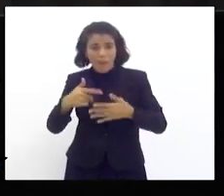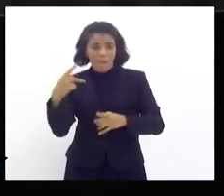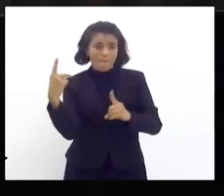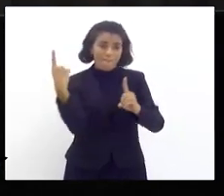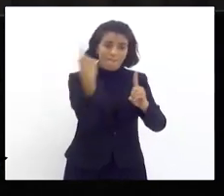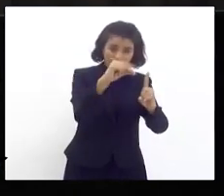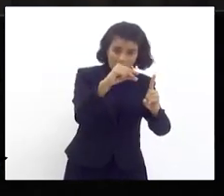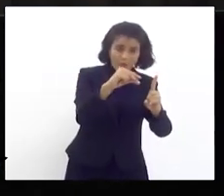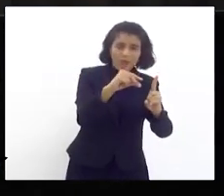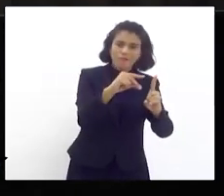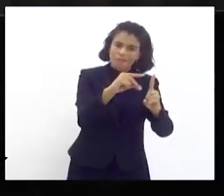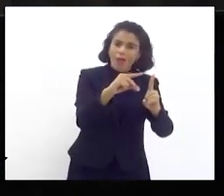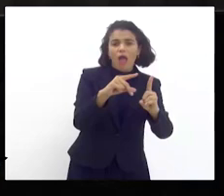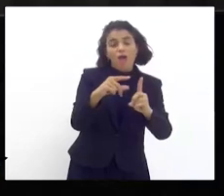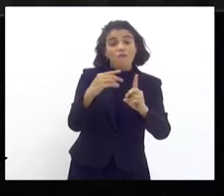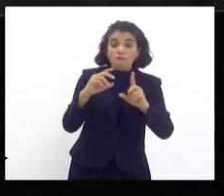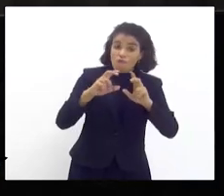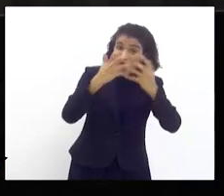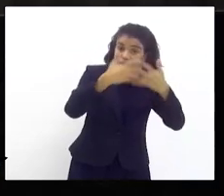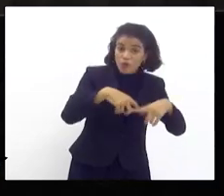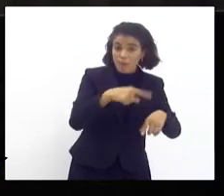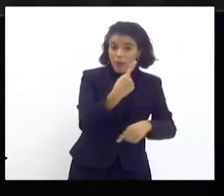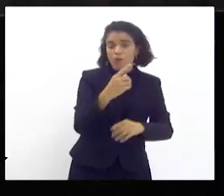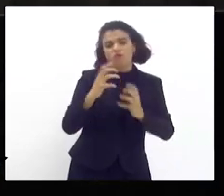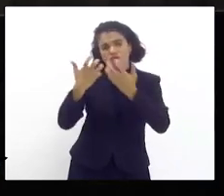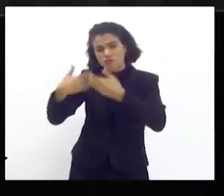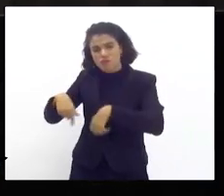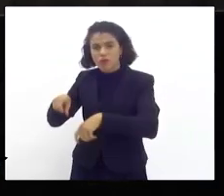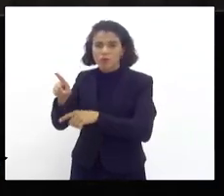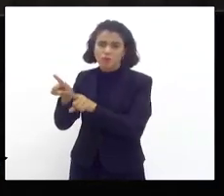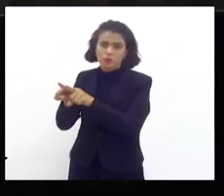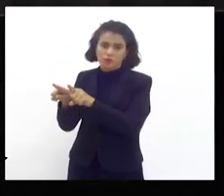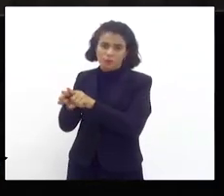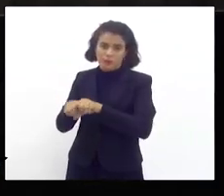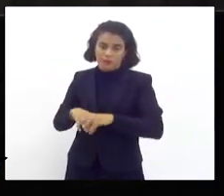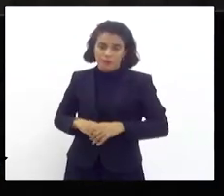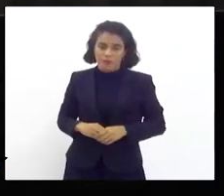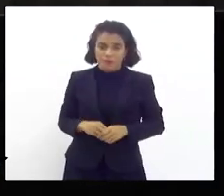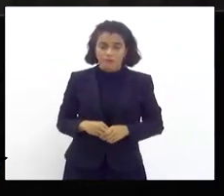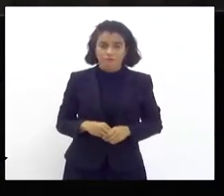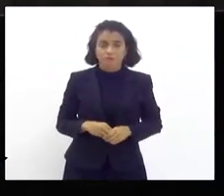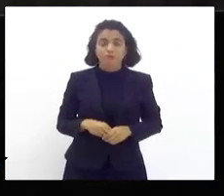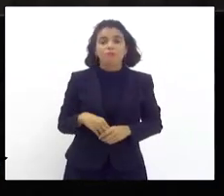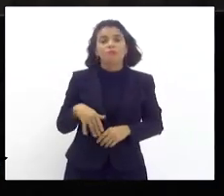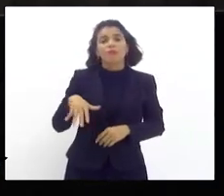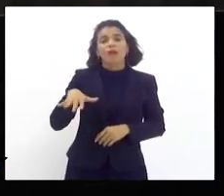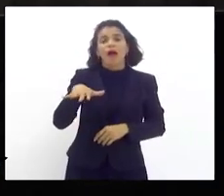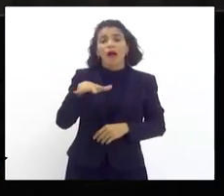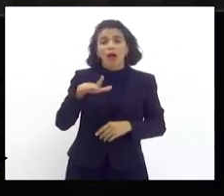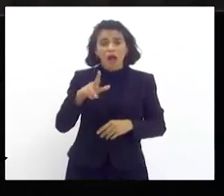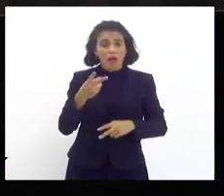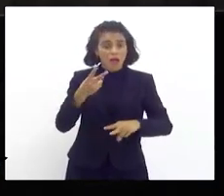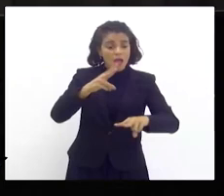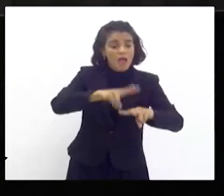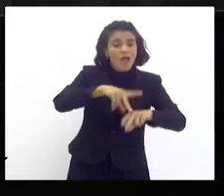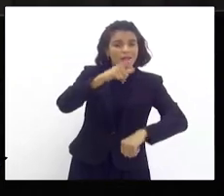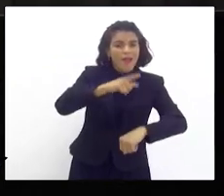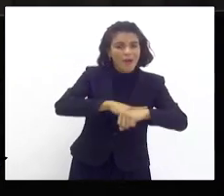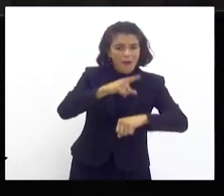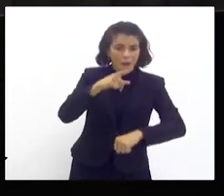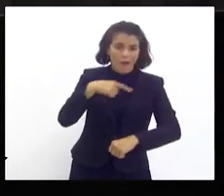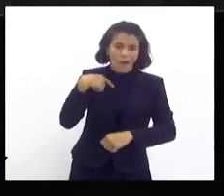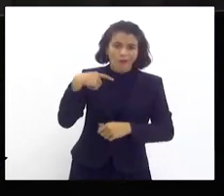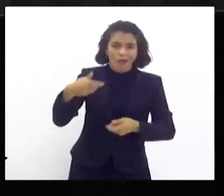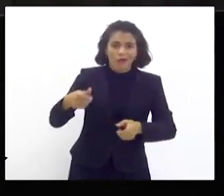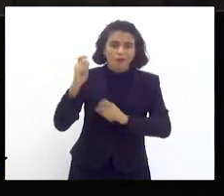bater em Francisco. Quando o pescador na Bahia de Sepetiba está fora da área do pescado dele, a apreensão é feita na hora da